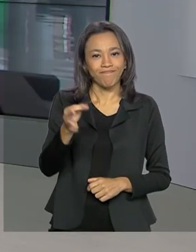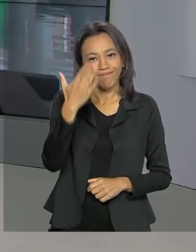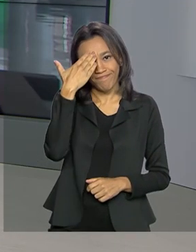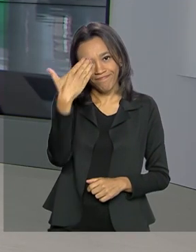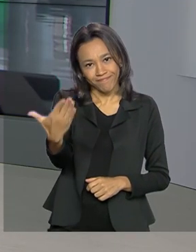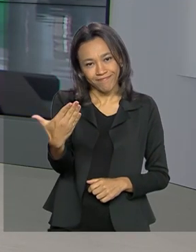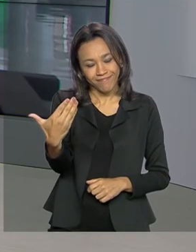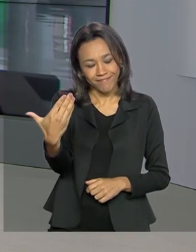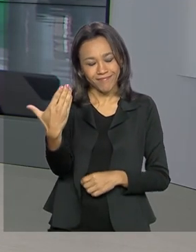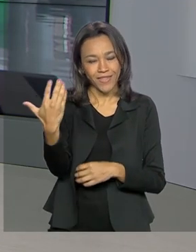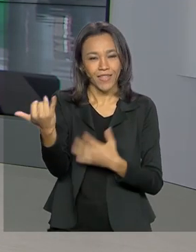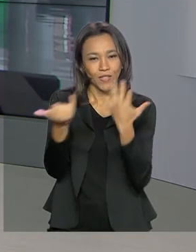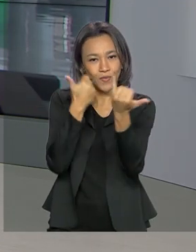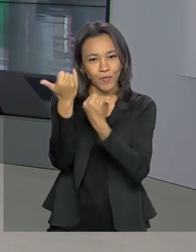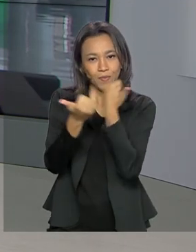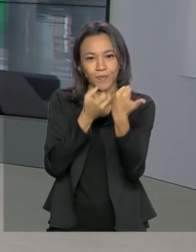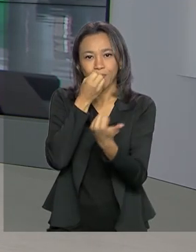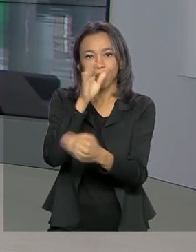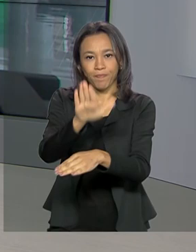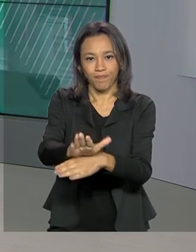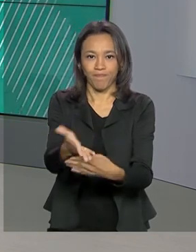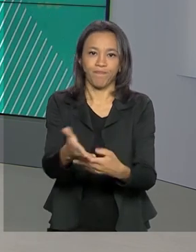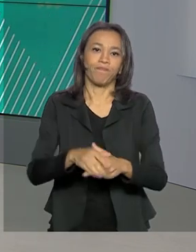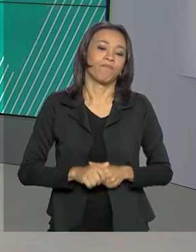Márcia. Obrigado pelas informações. Boa tarde para você.